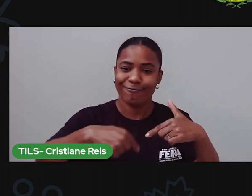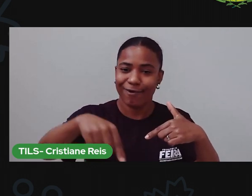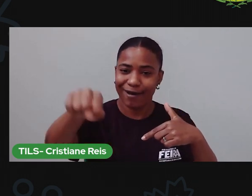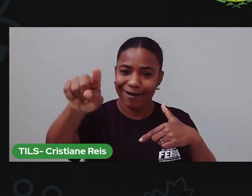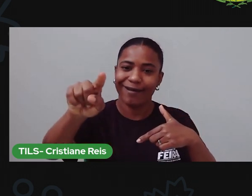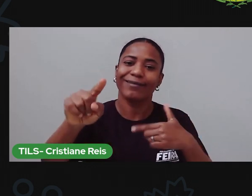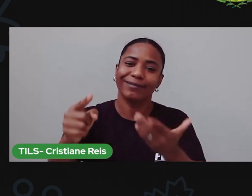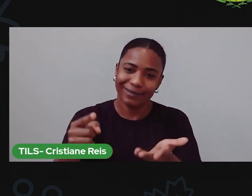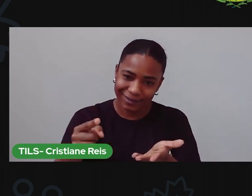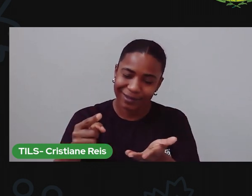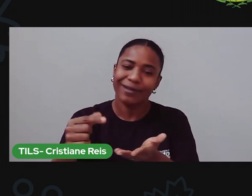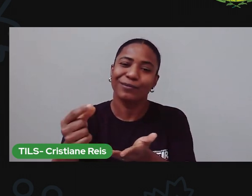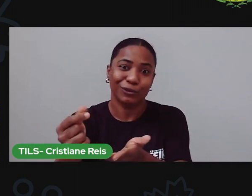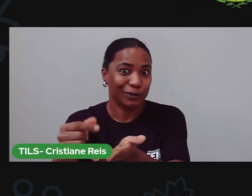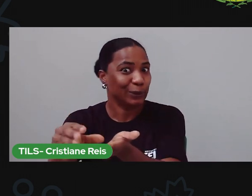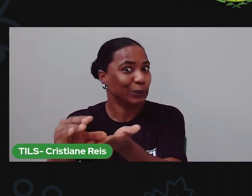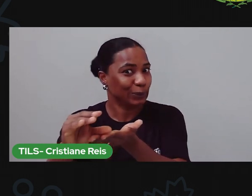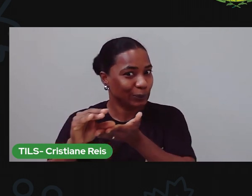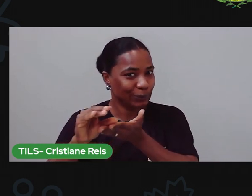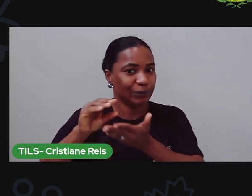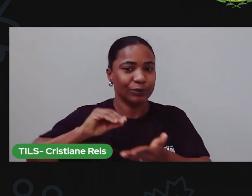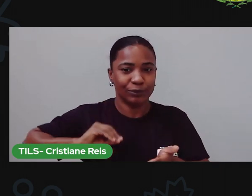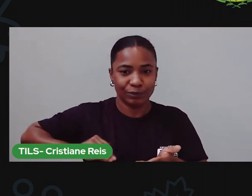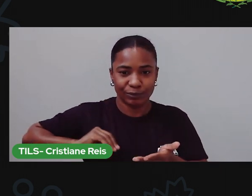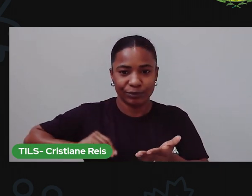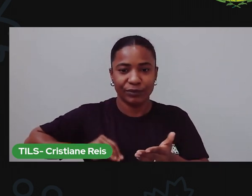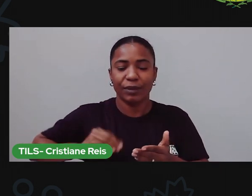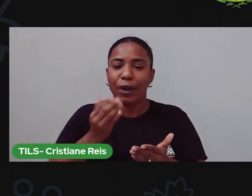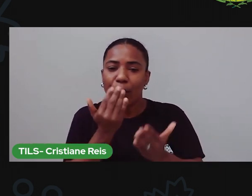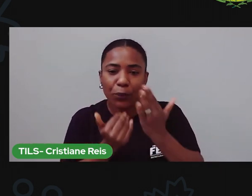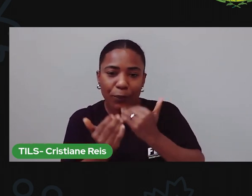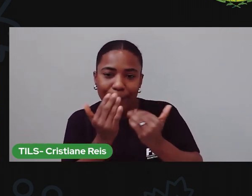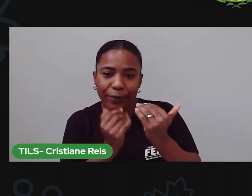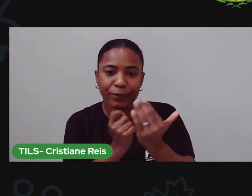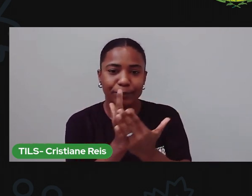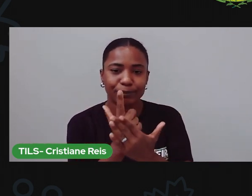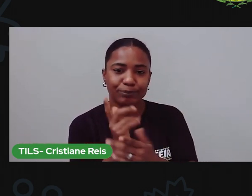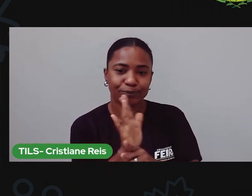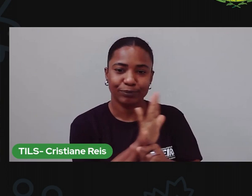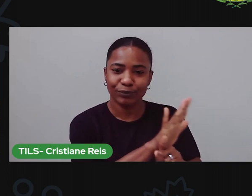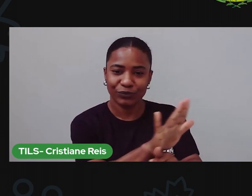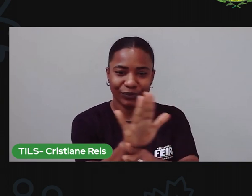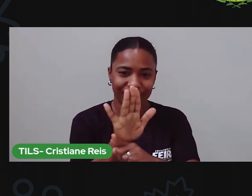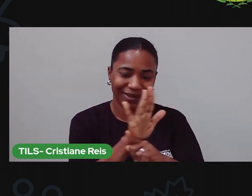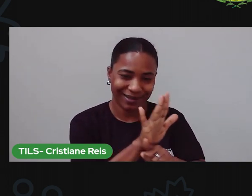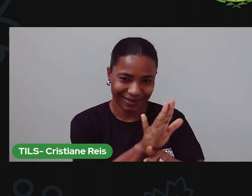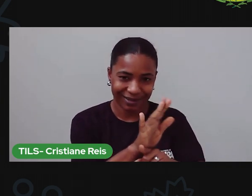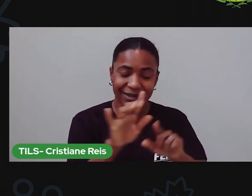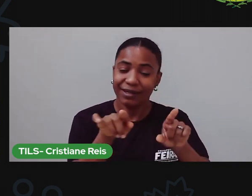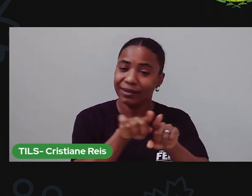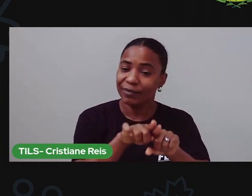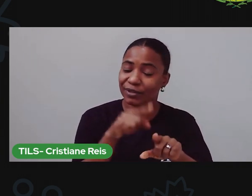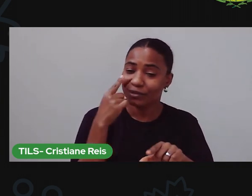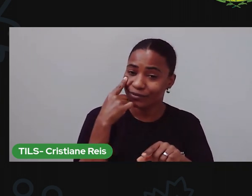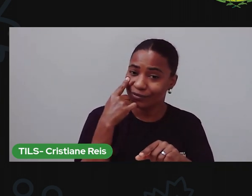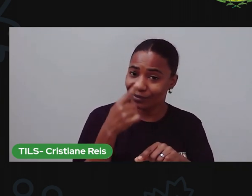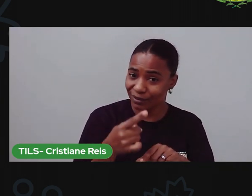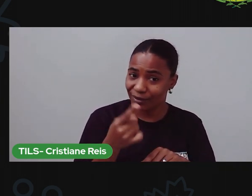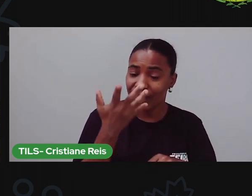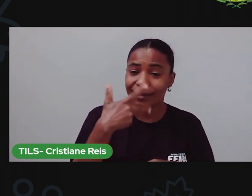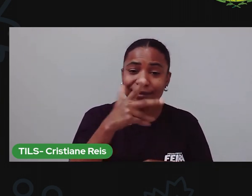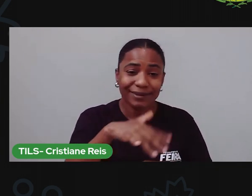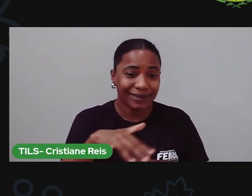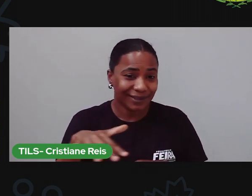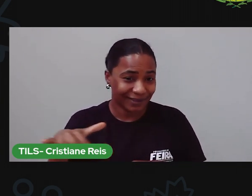casa, para levar alimentação. Vimos que as crianças também têm responsabilidades. Elas devem aprender desde cedo